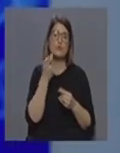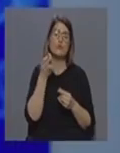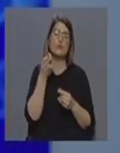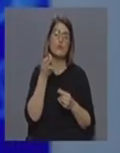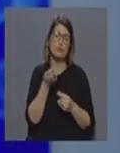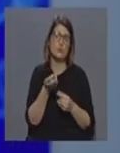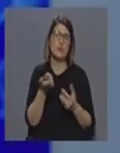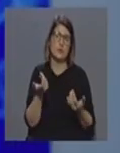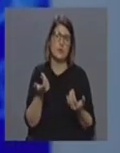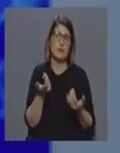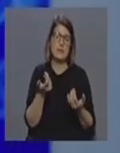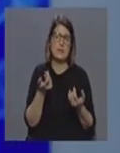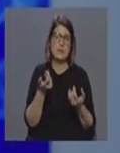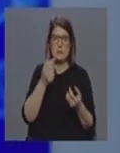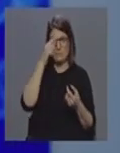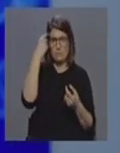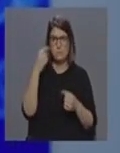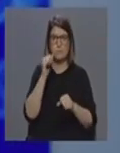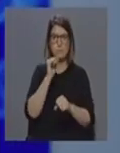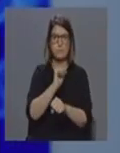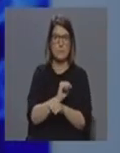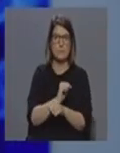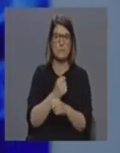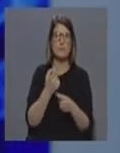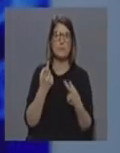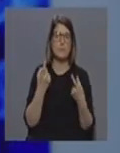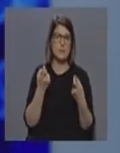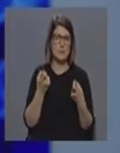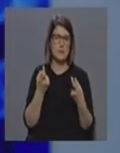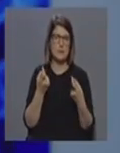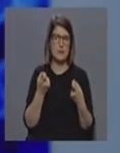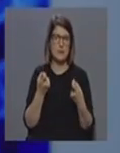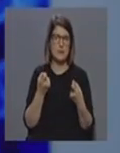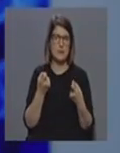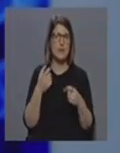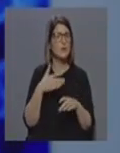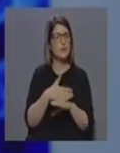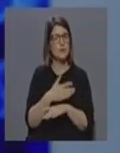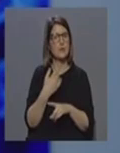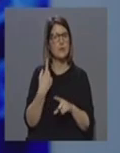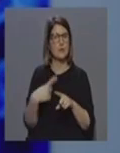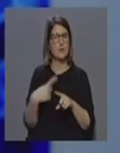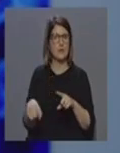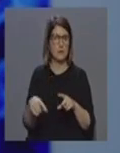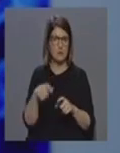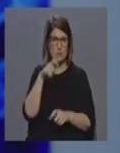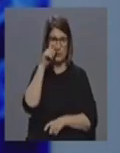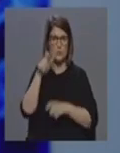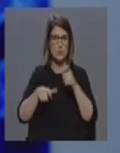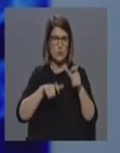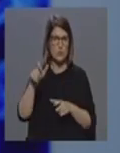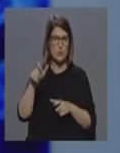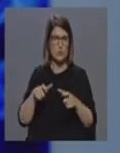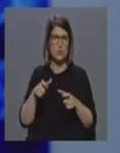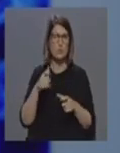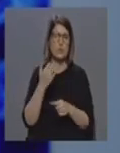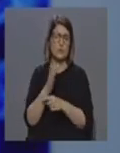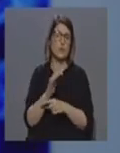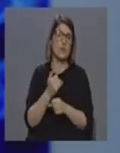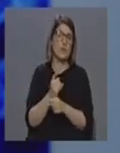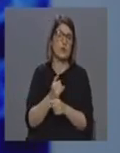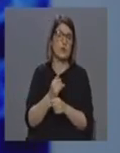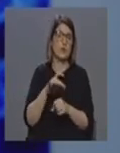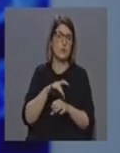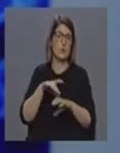sob pressão e é necessário ter aqui outro tipo de intervenção junto da população, nomeadamente nas ilhas sem hospital.